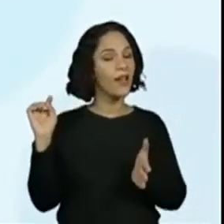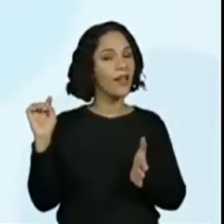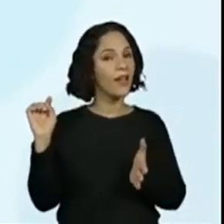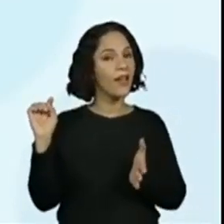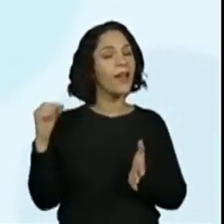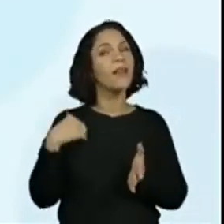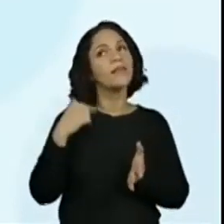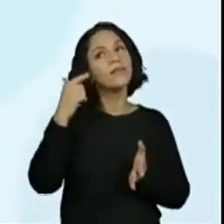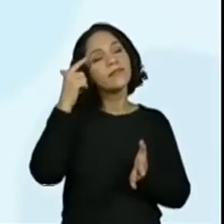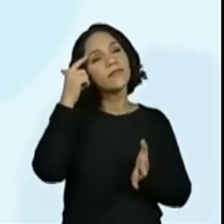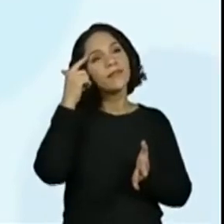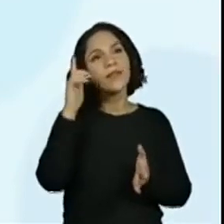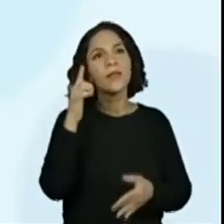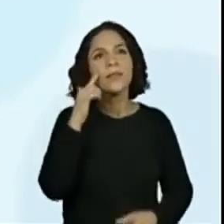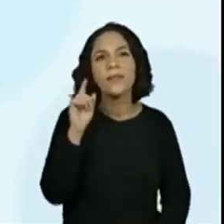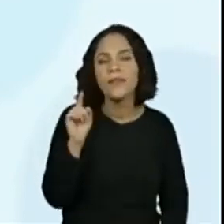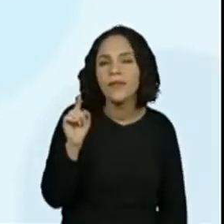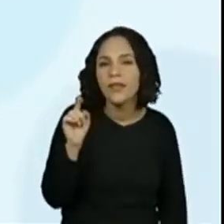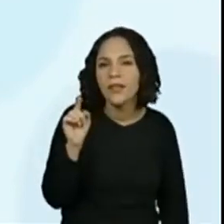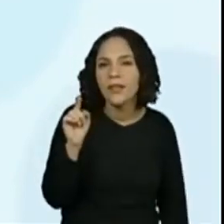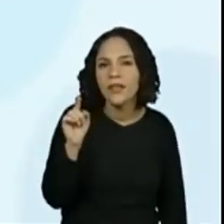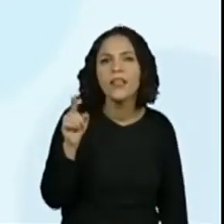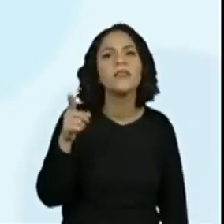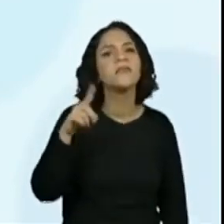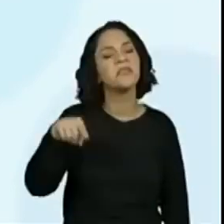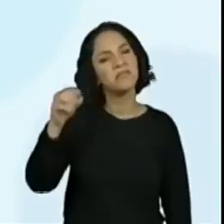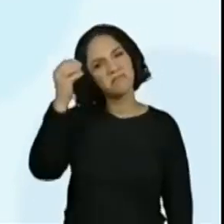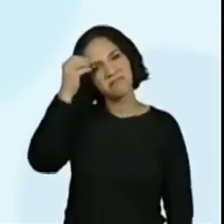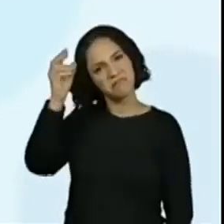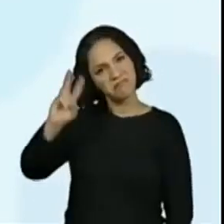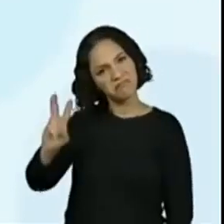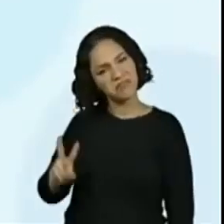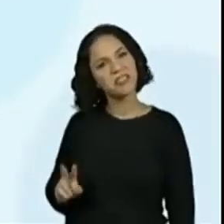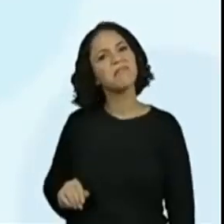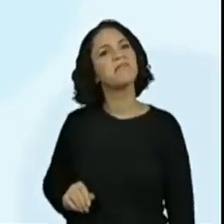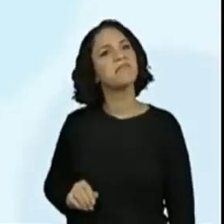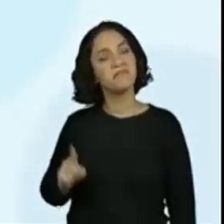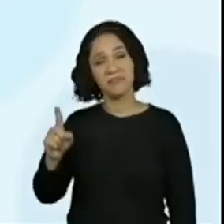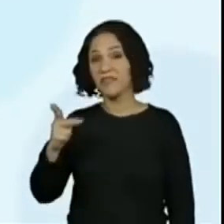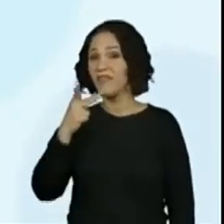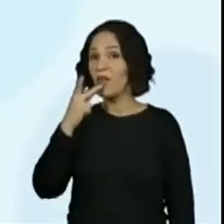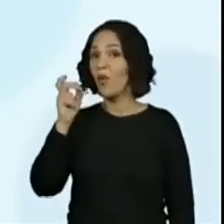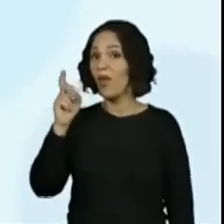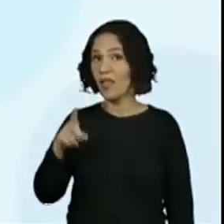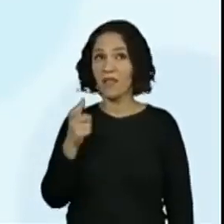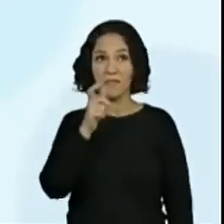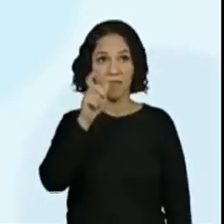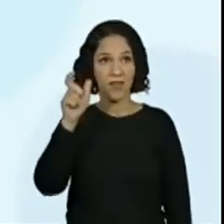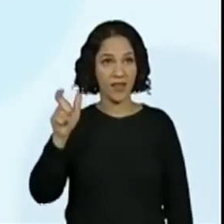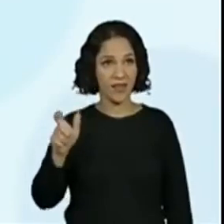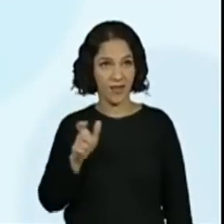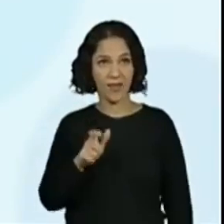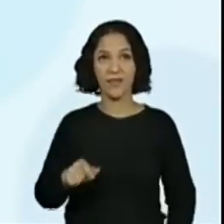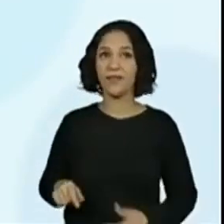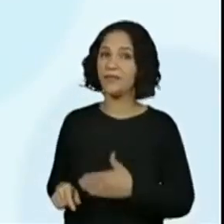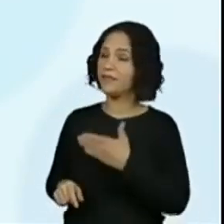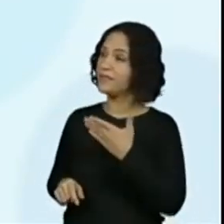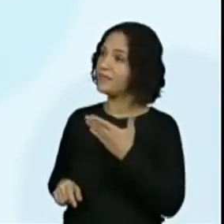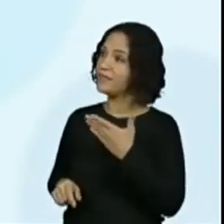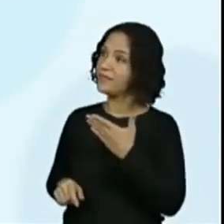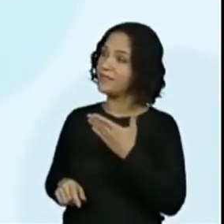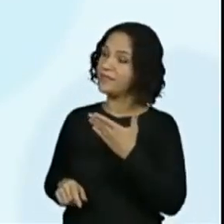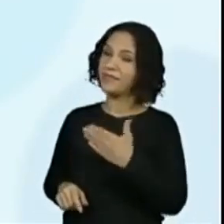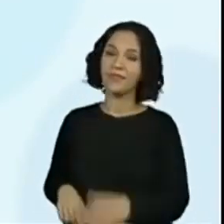Está fresquinho aí o conteúdo. Nossa, eles estão muito, mas muito espertos. Eles disseram que com essas letras que estão aí, com A,